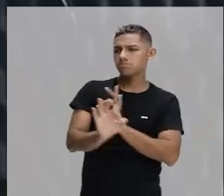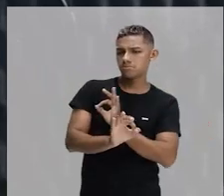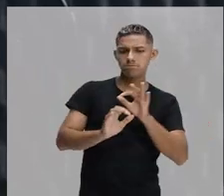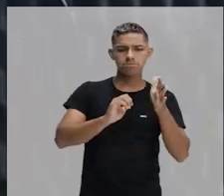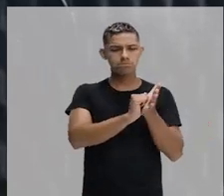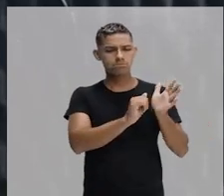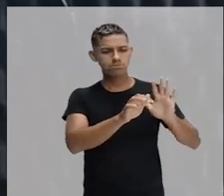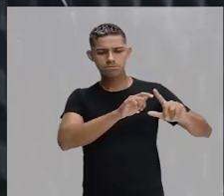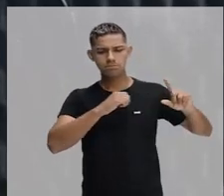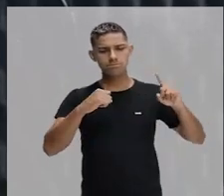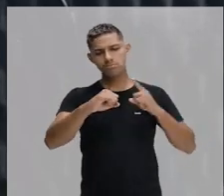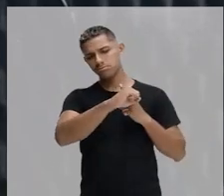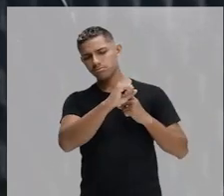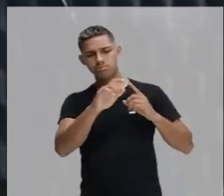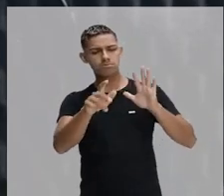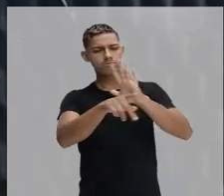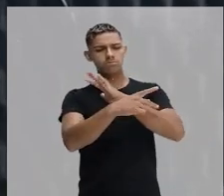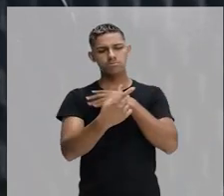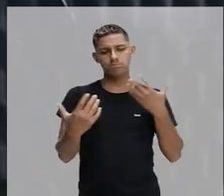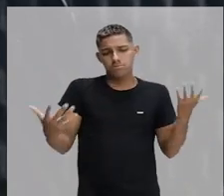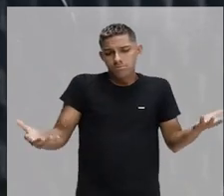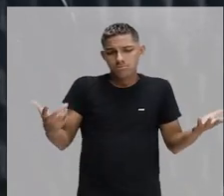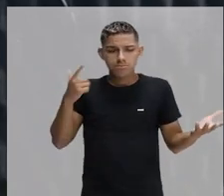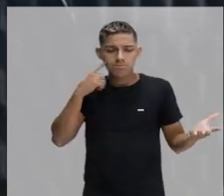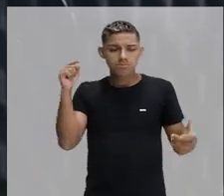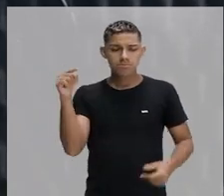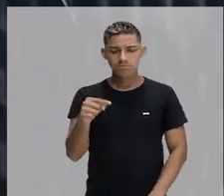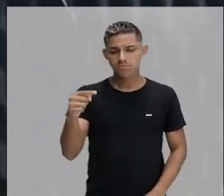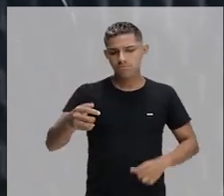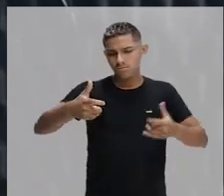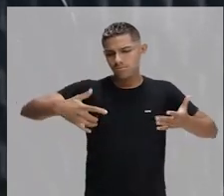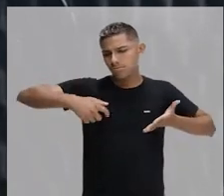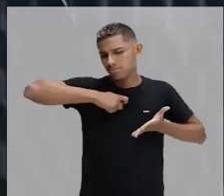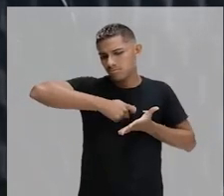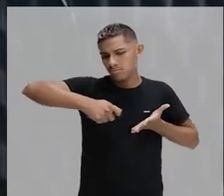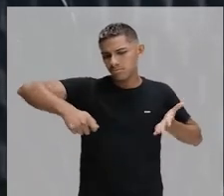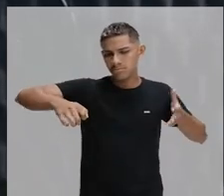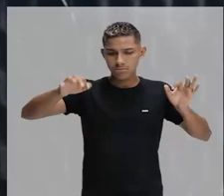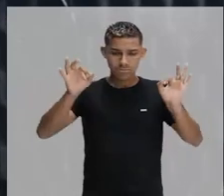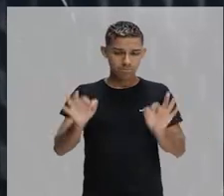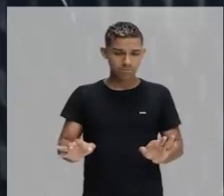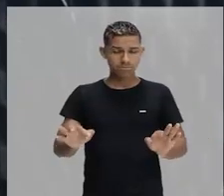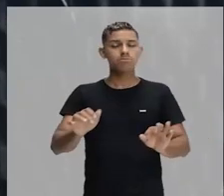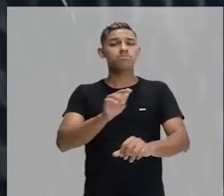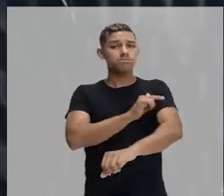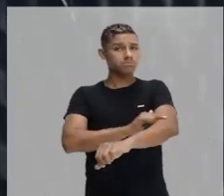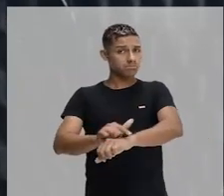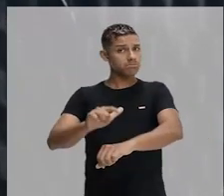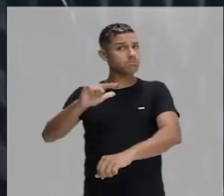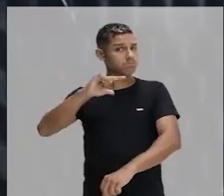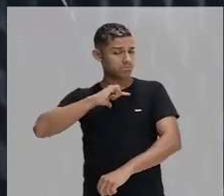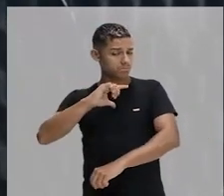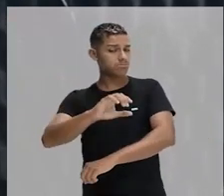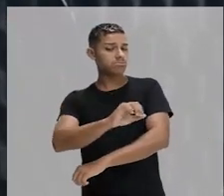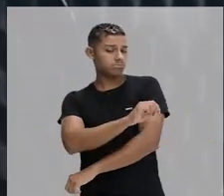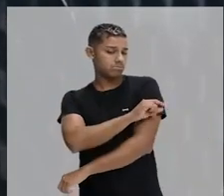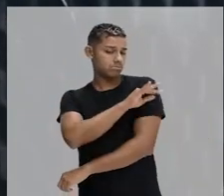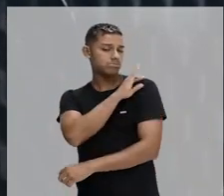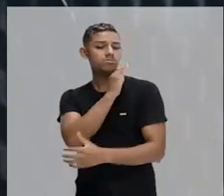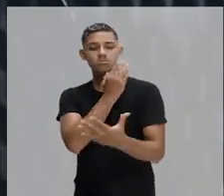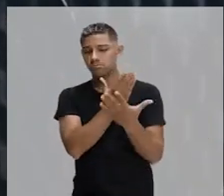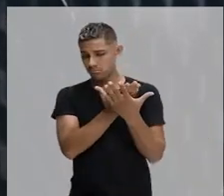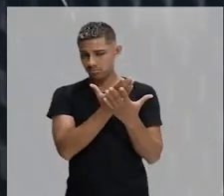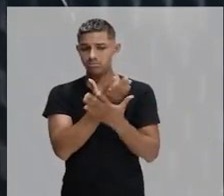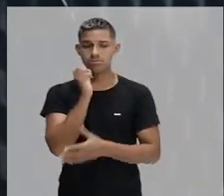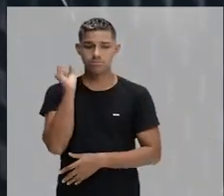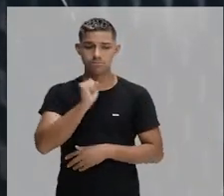social, a marca geográfica no jeito dele de ir e escrever. Mas ele traz aqui uma crítica. Vamos ver aqui.